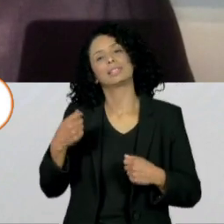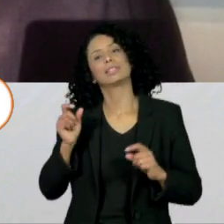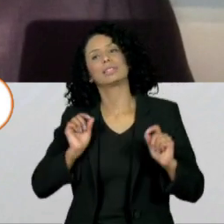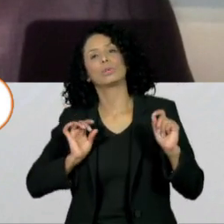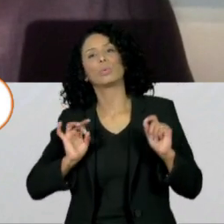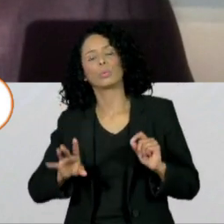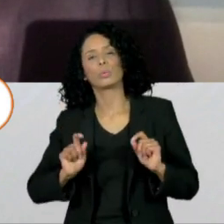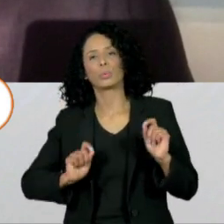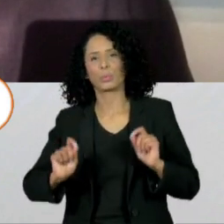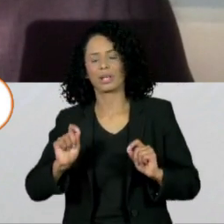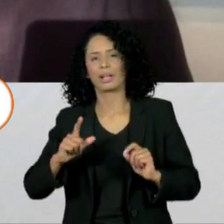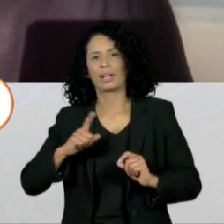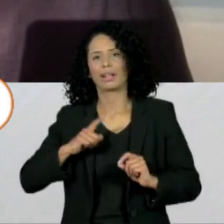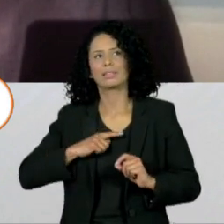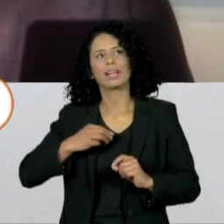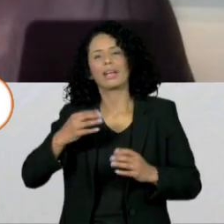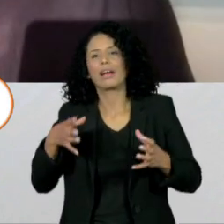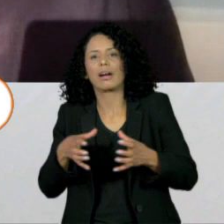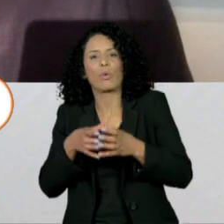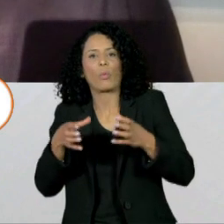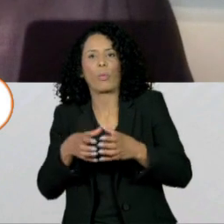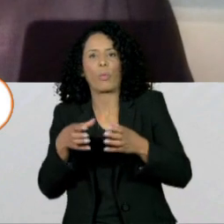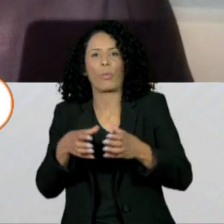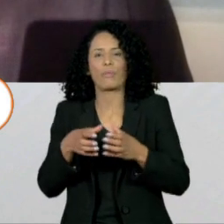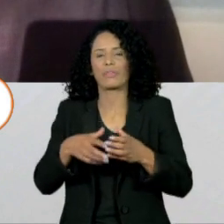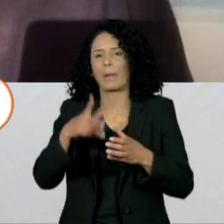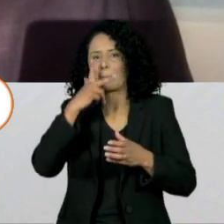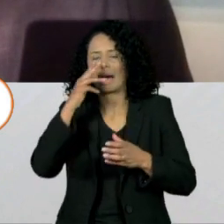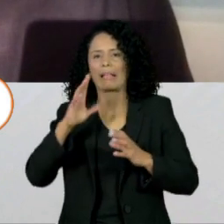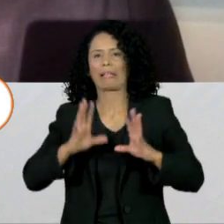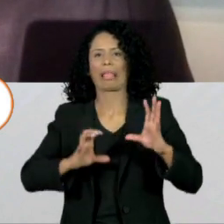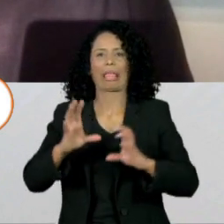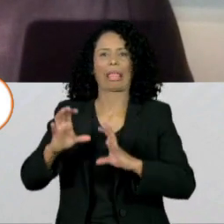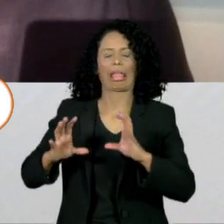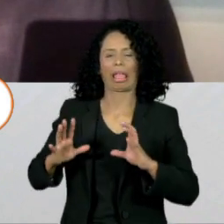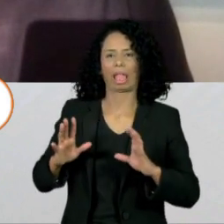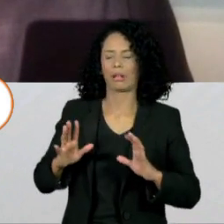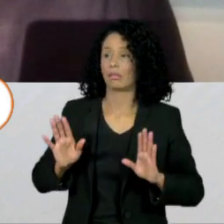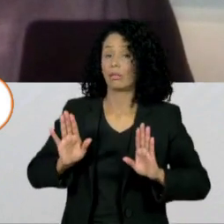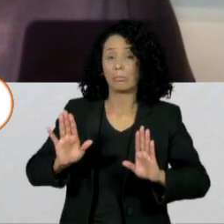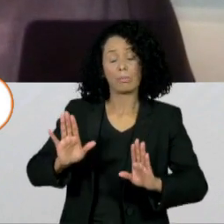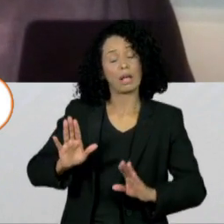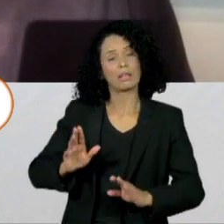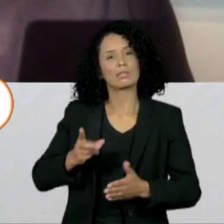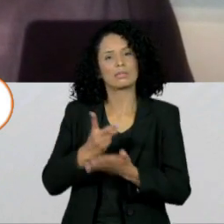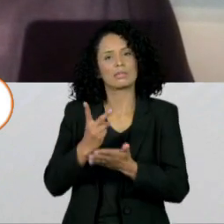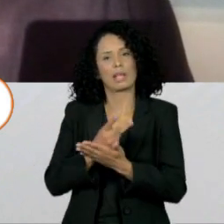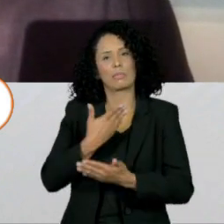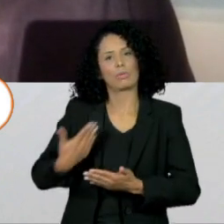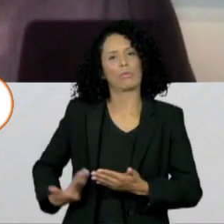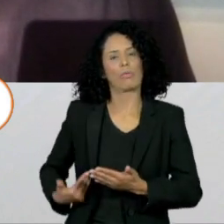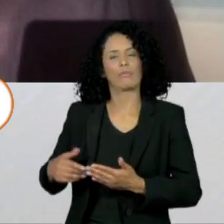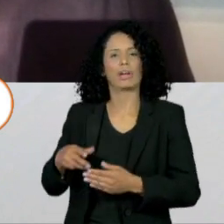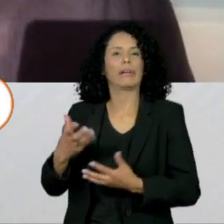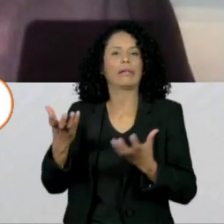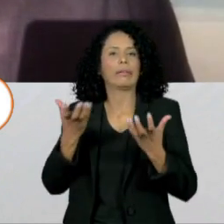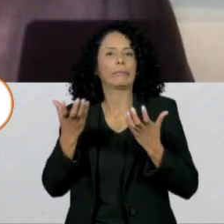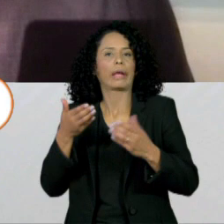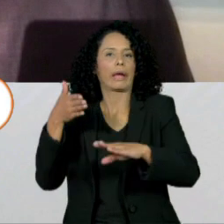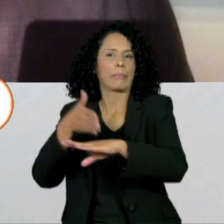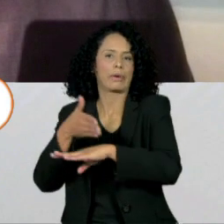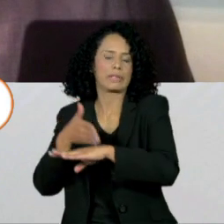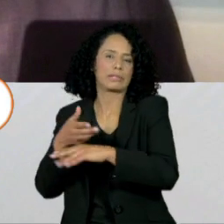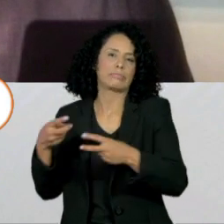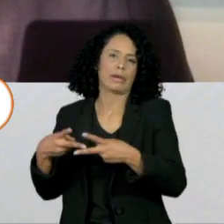vivendo, que eu chamo de tempestade perfeita, né? É barril a mais de 100 dólares, é campo a 5 e ano de eleição. Então, o que eu acho que o